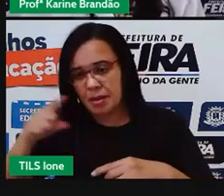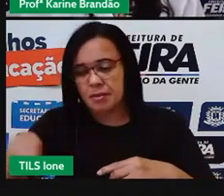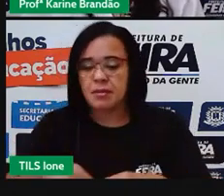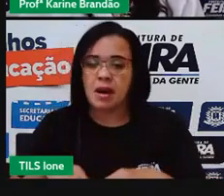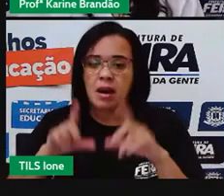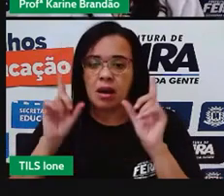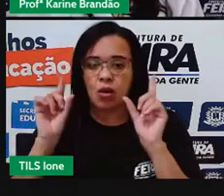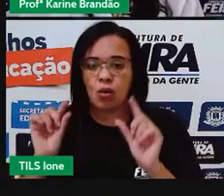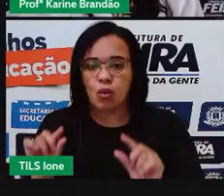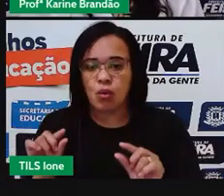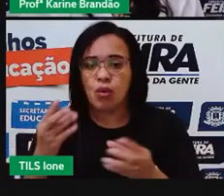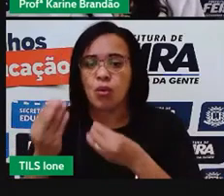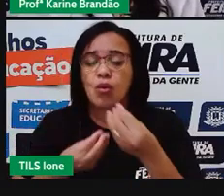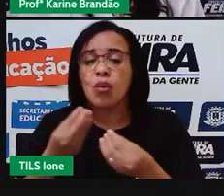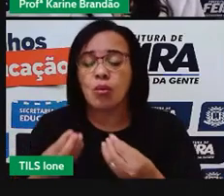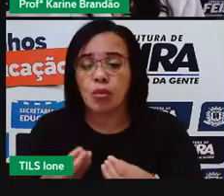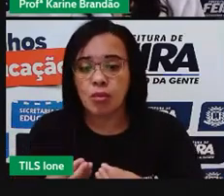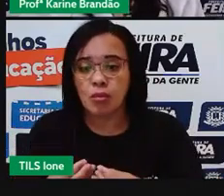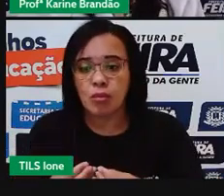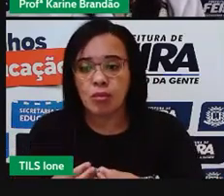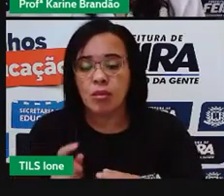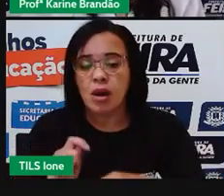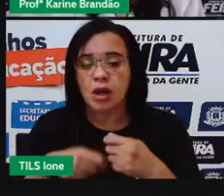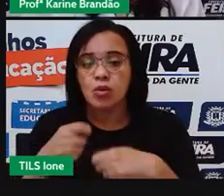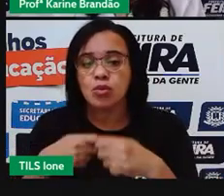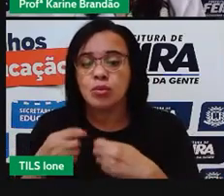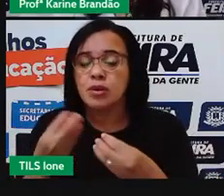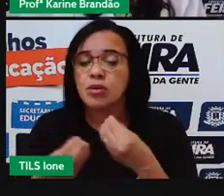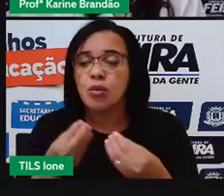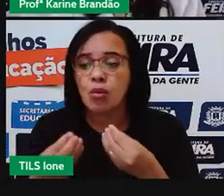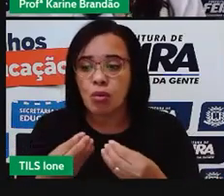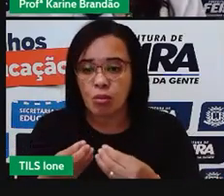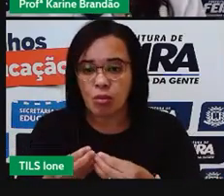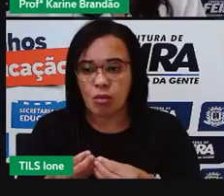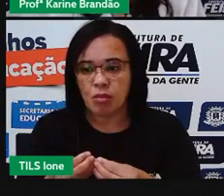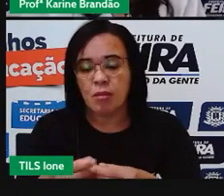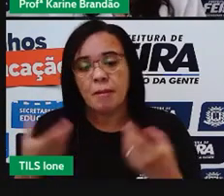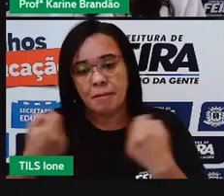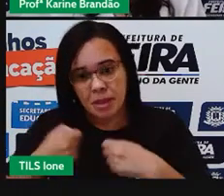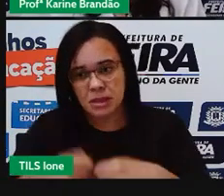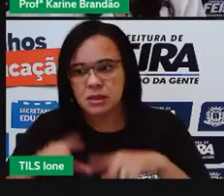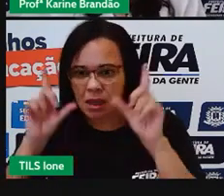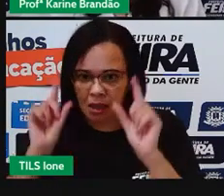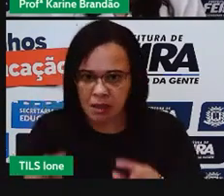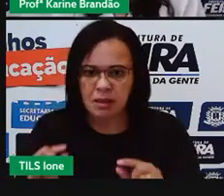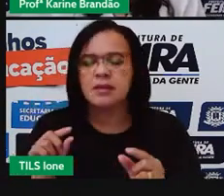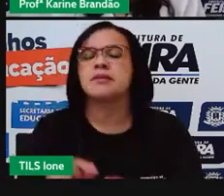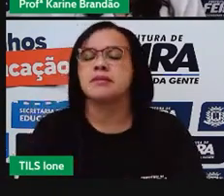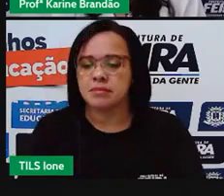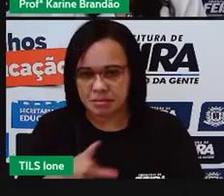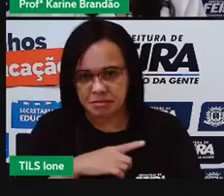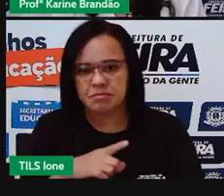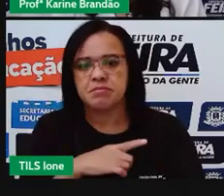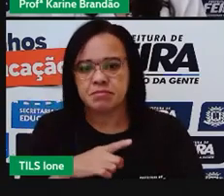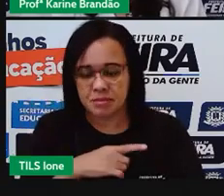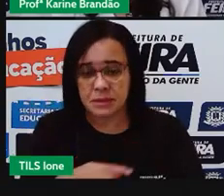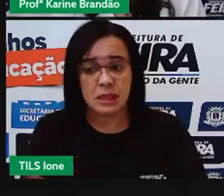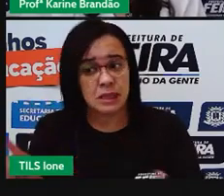lavagens pode economizar grande quantidade de água. E essa economia de água também impacta na nossa